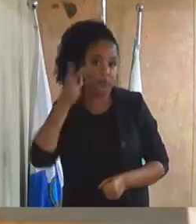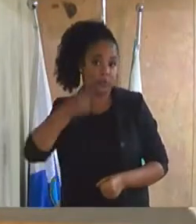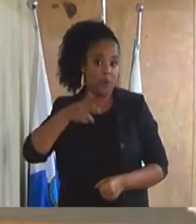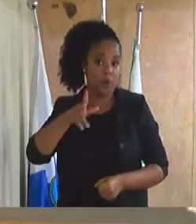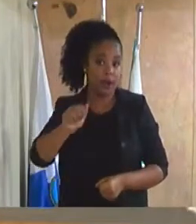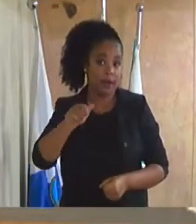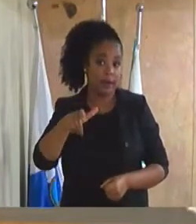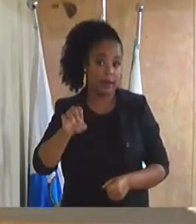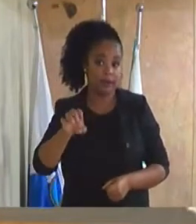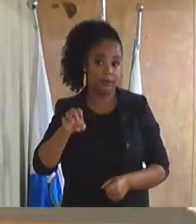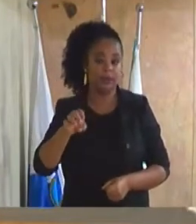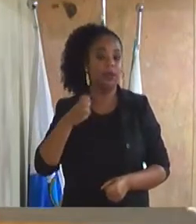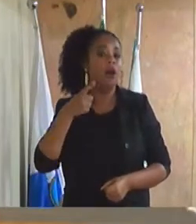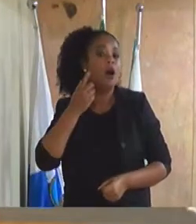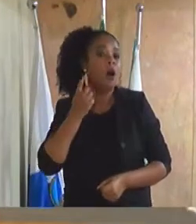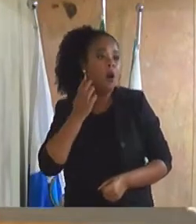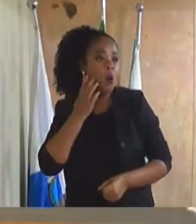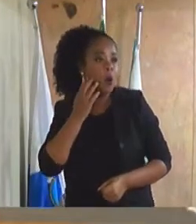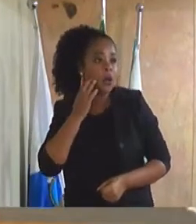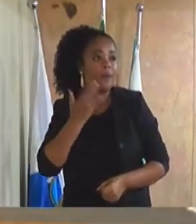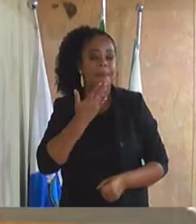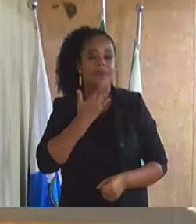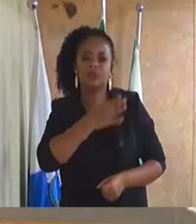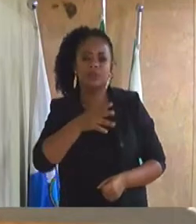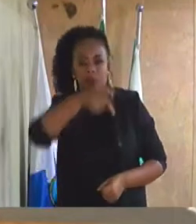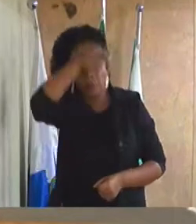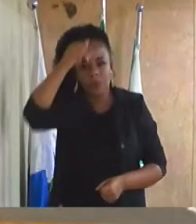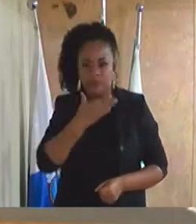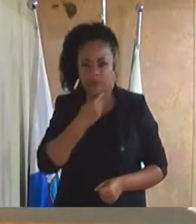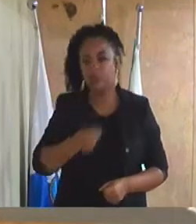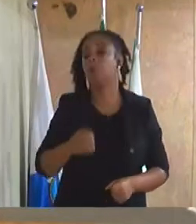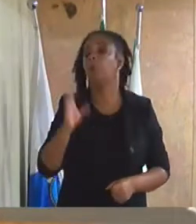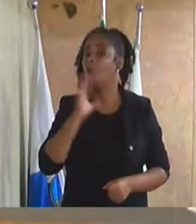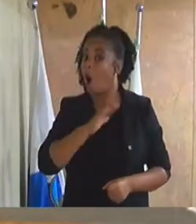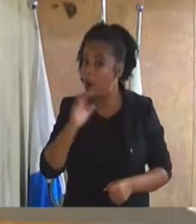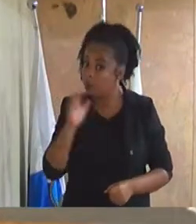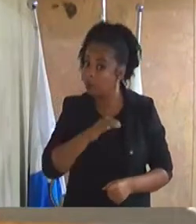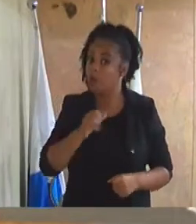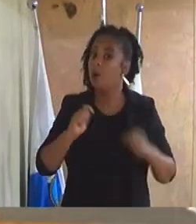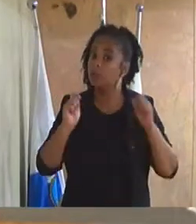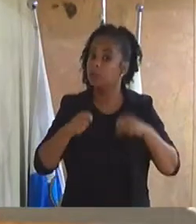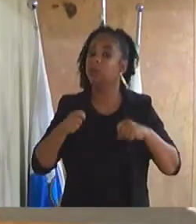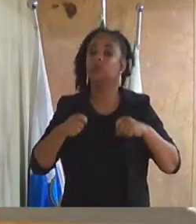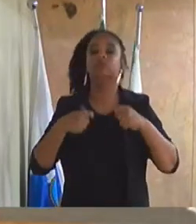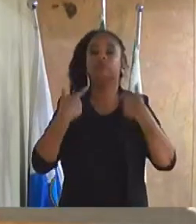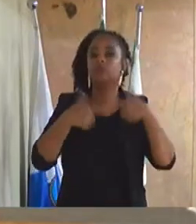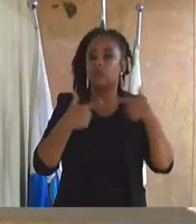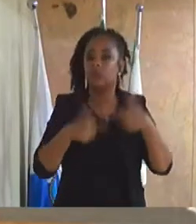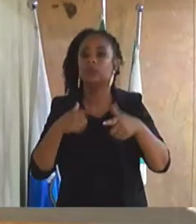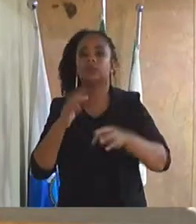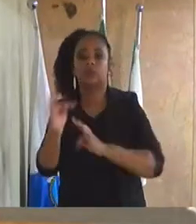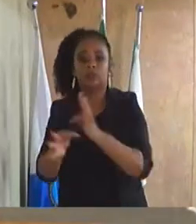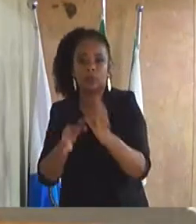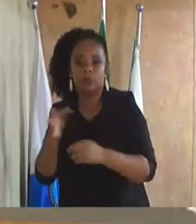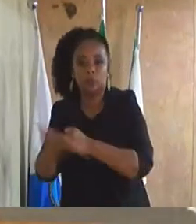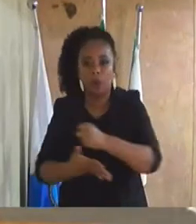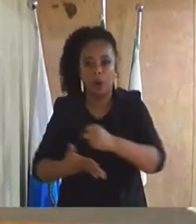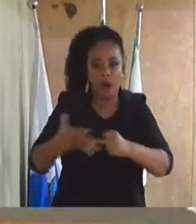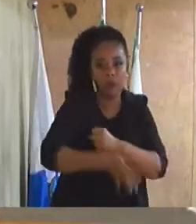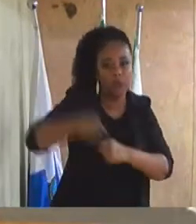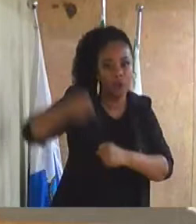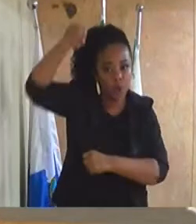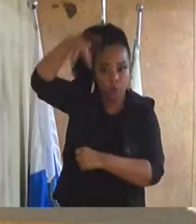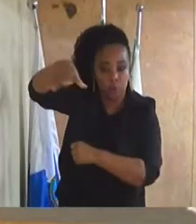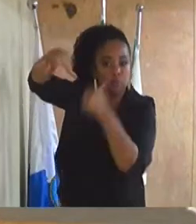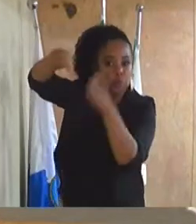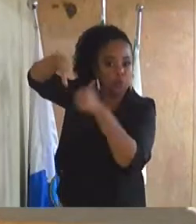solicitando ao Excelentíssimo Senhor Prefeito, em caráter de urgência, saneamento básico e revisão da iluminação pública, com troca